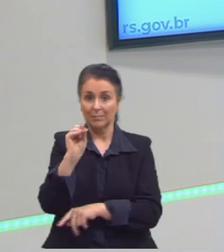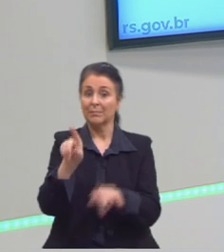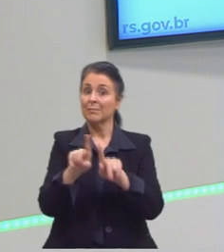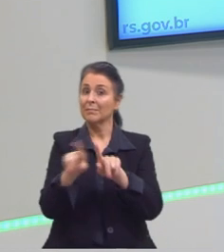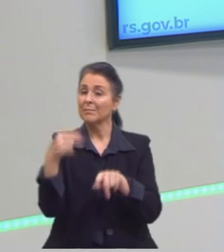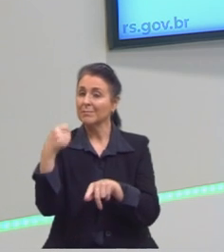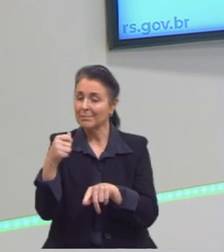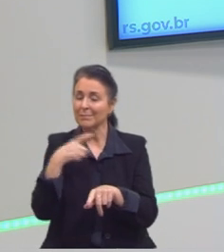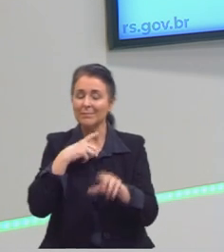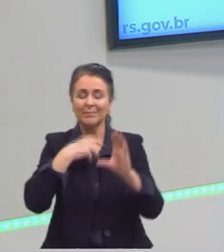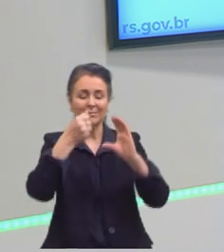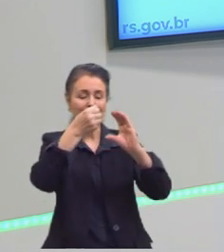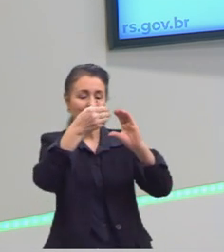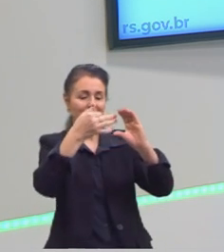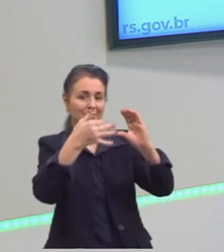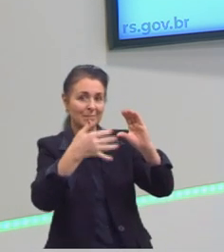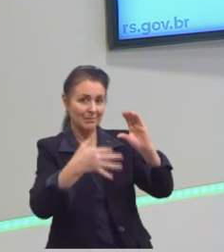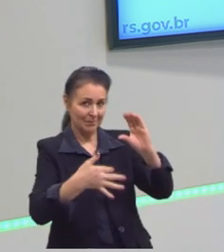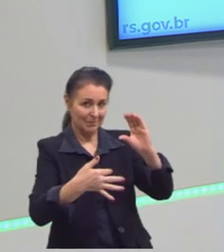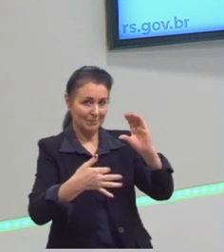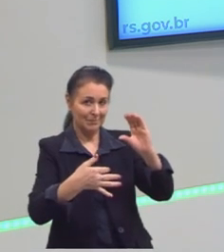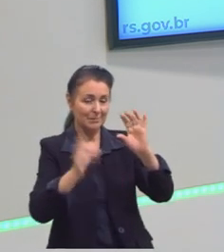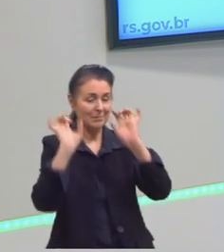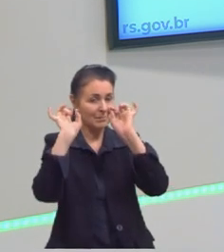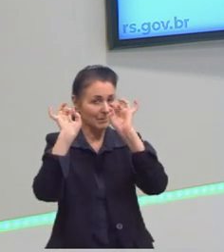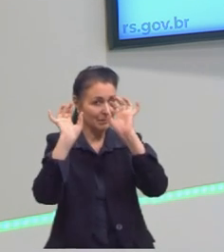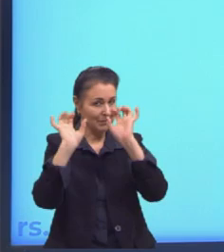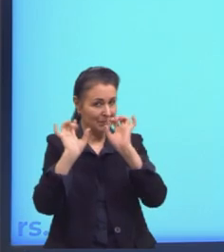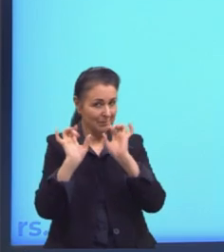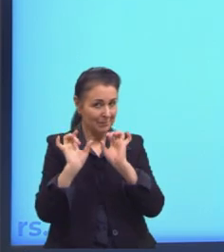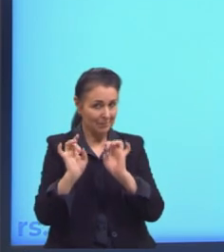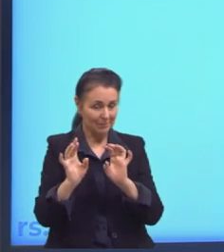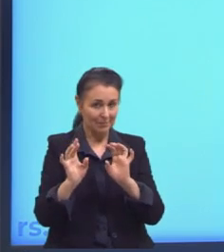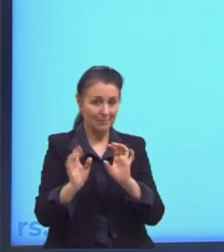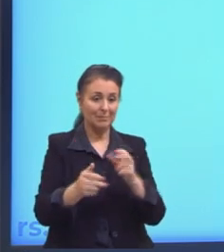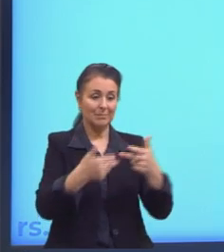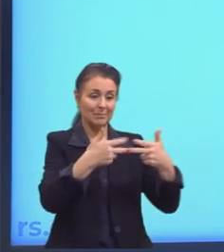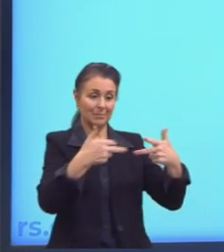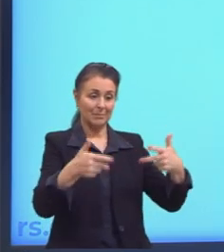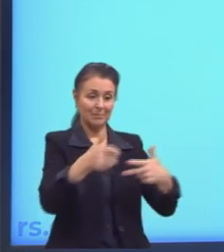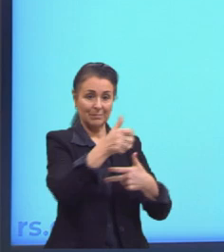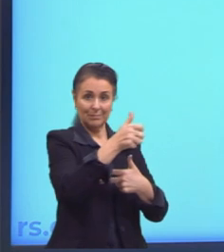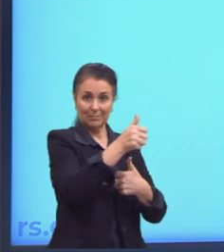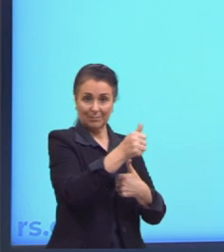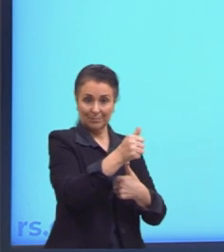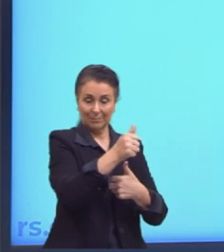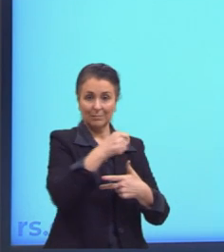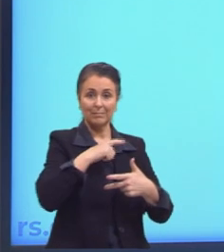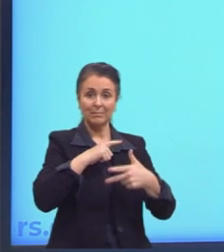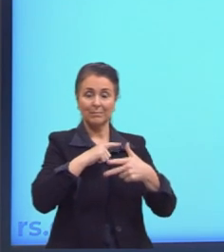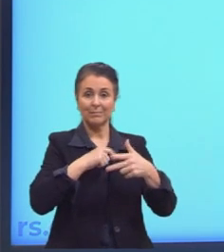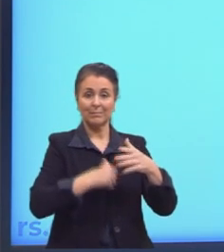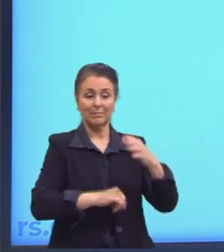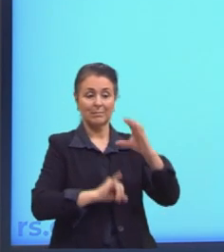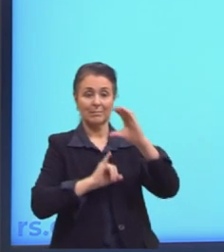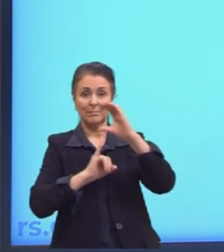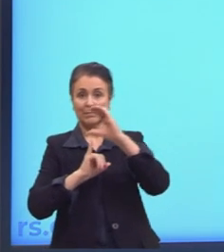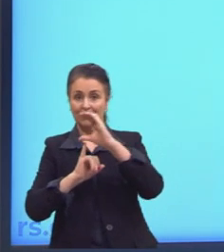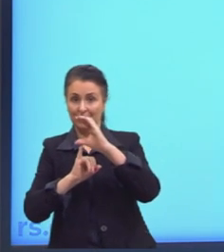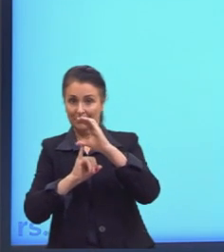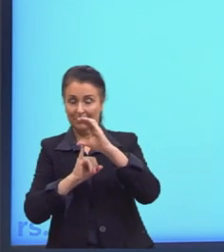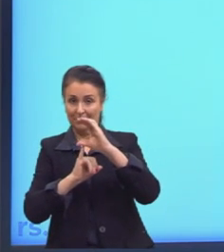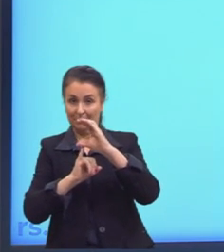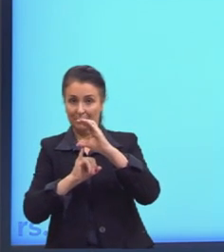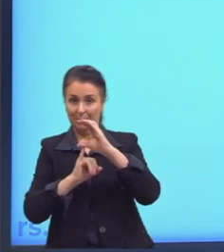características, duas condições. Todos os elementos de A, eles possuem imagem e cada elemento tem uma